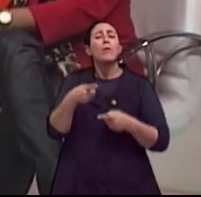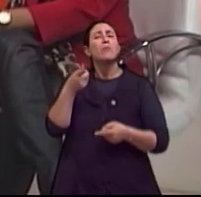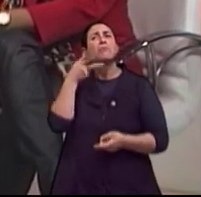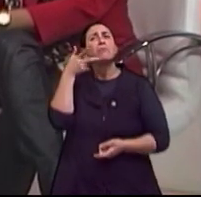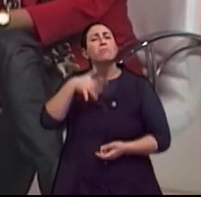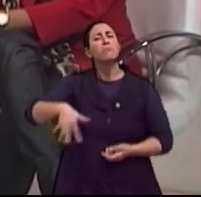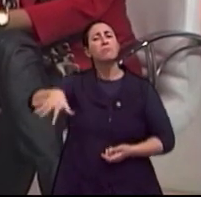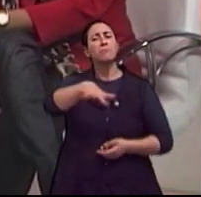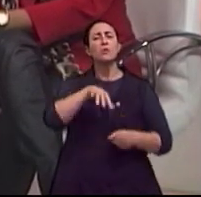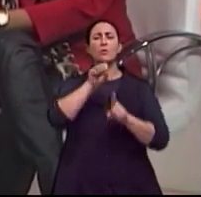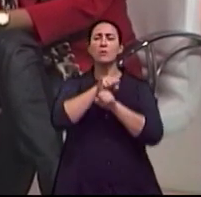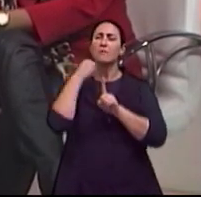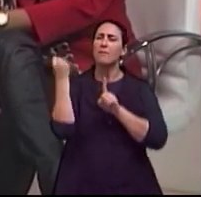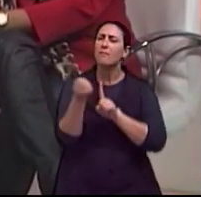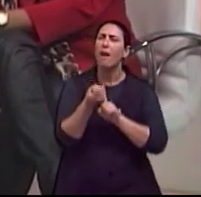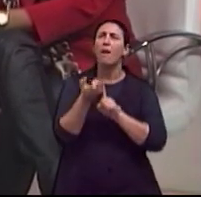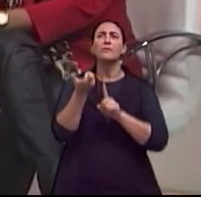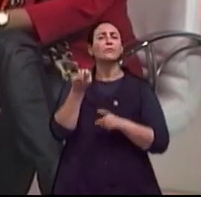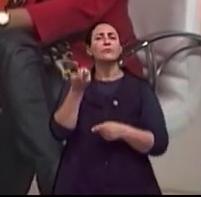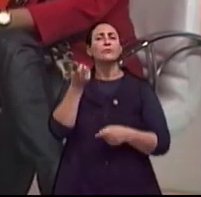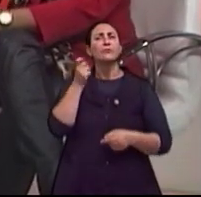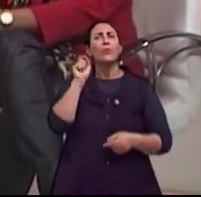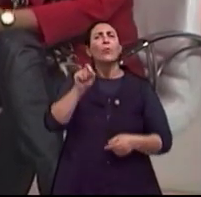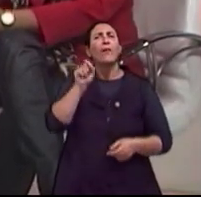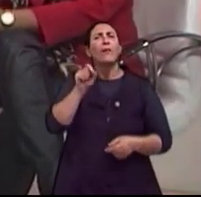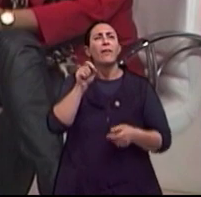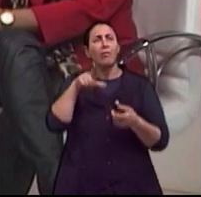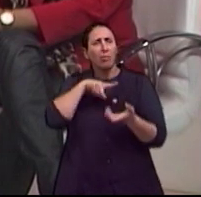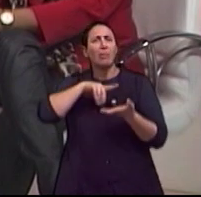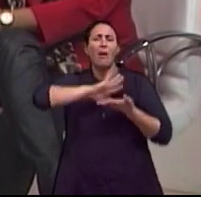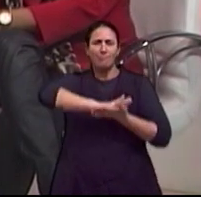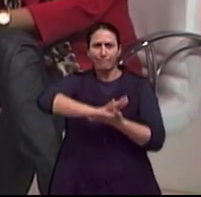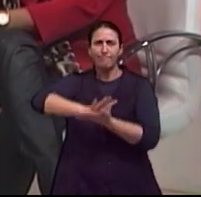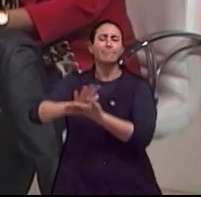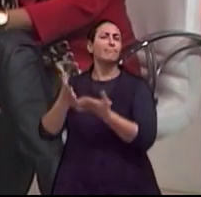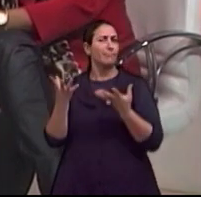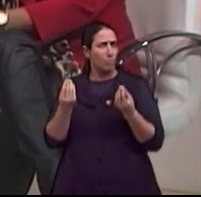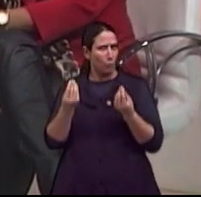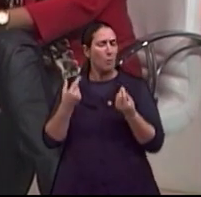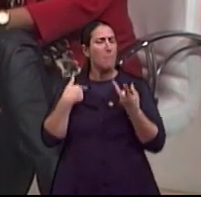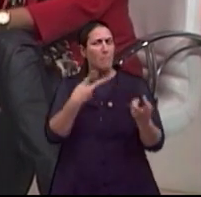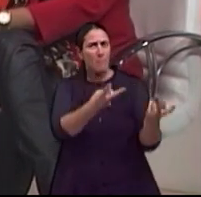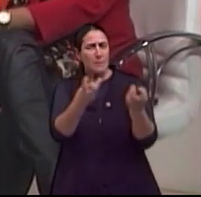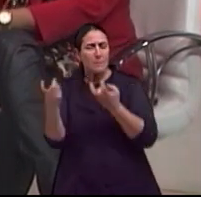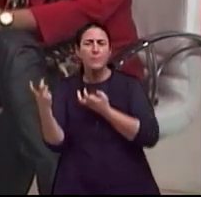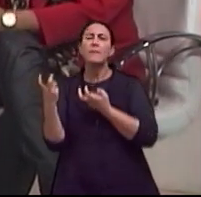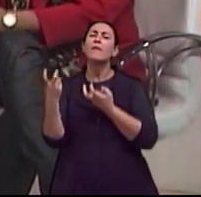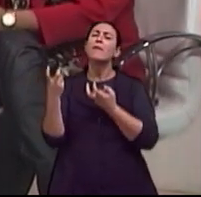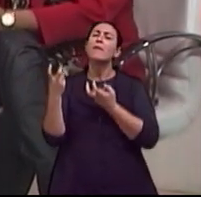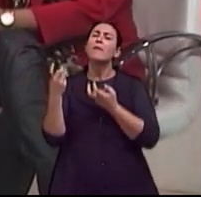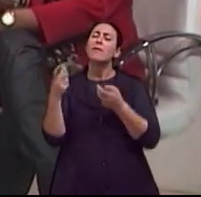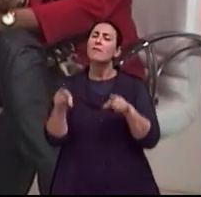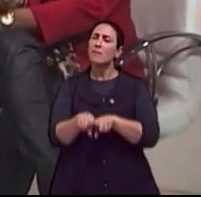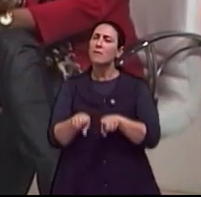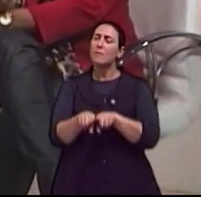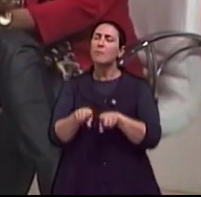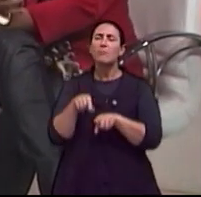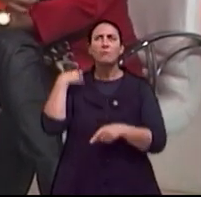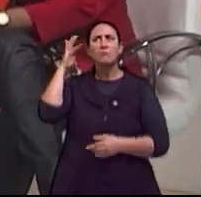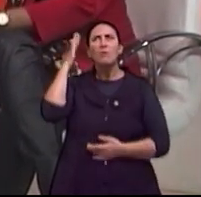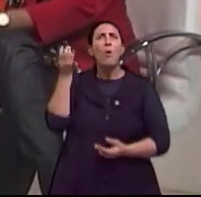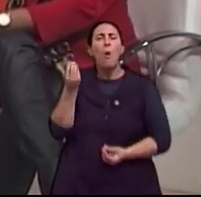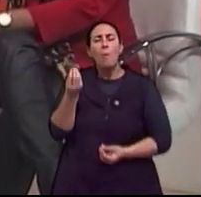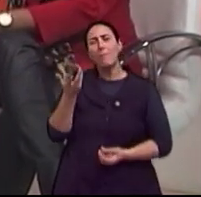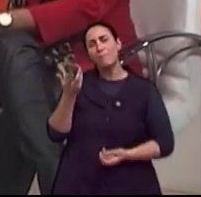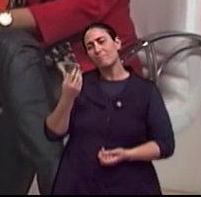que ainda tem discriminação, muito, e que é uma sociedade, no meu entendimento, que não tem coisa mais nova do que a velhice.